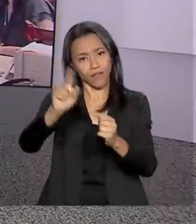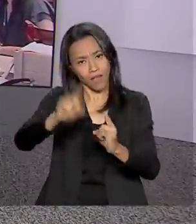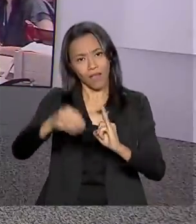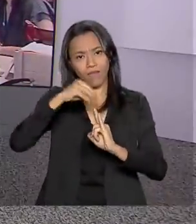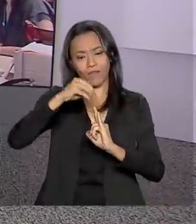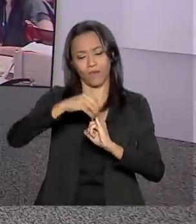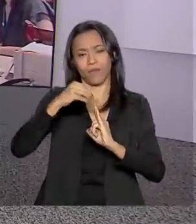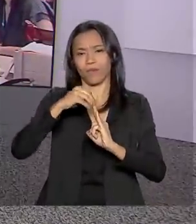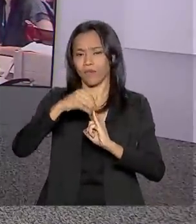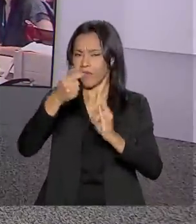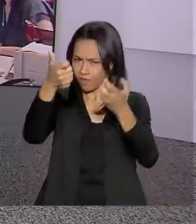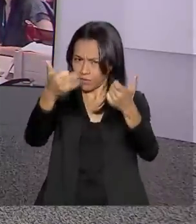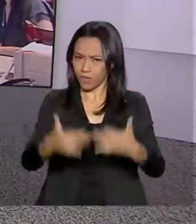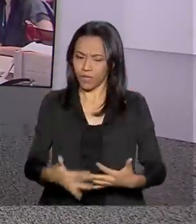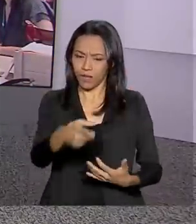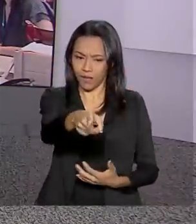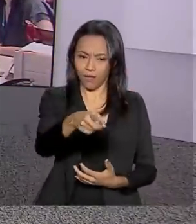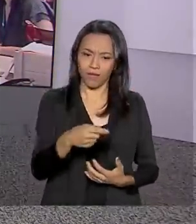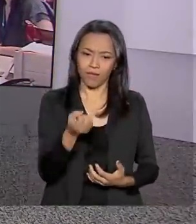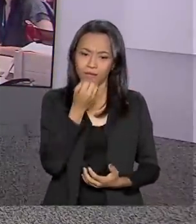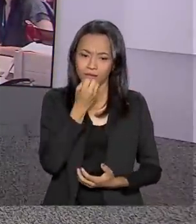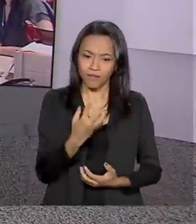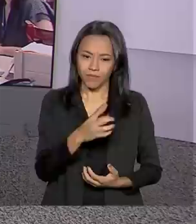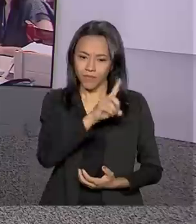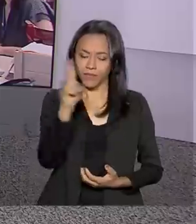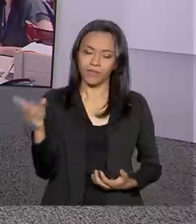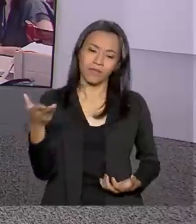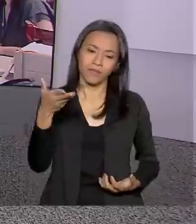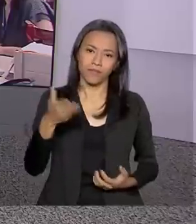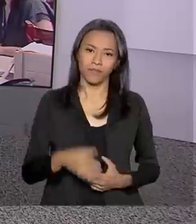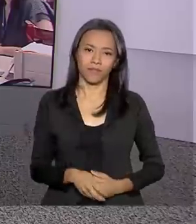Castilho explica melhor essa história para a gente. Oi, Marcelo. Bom dia para você.